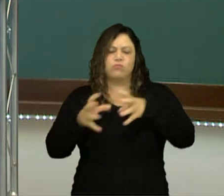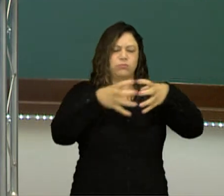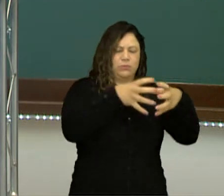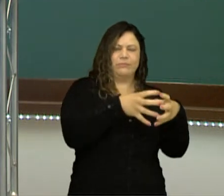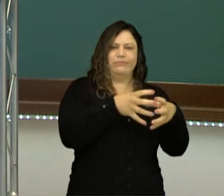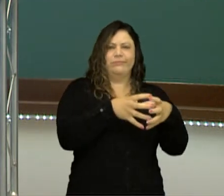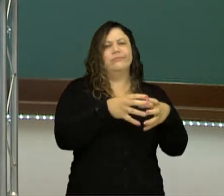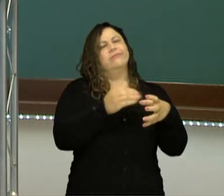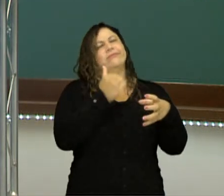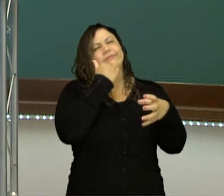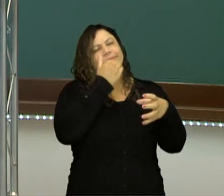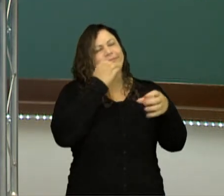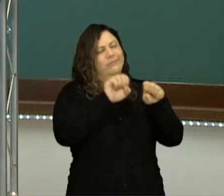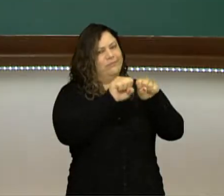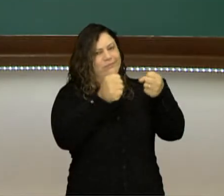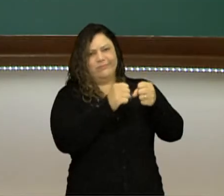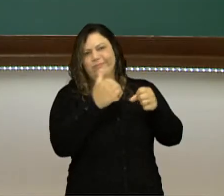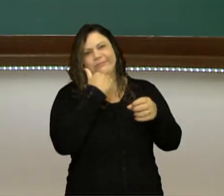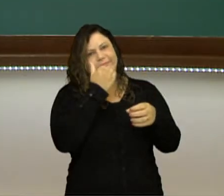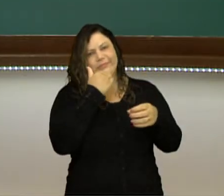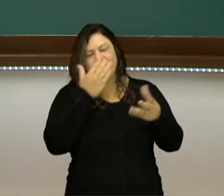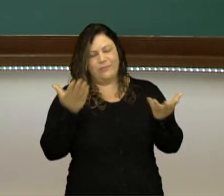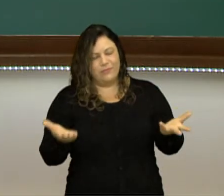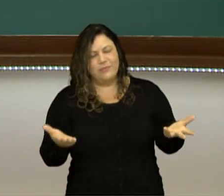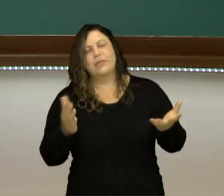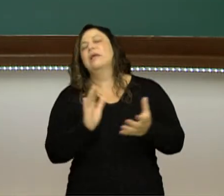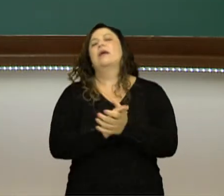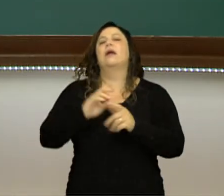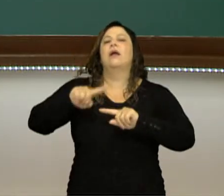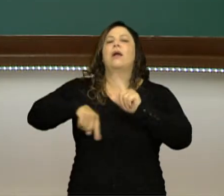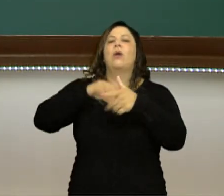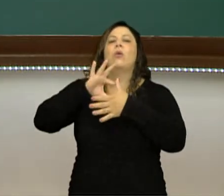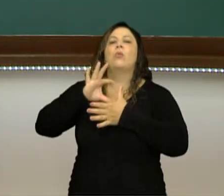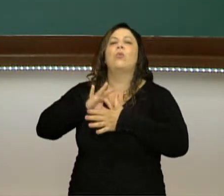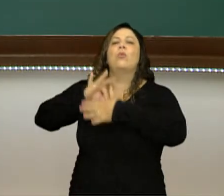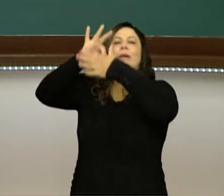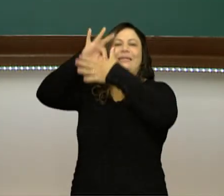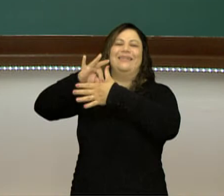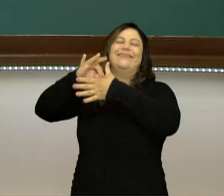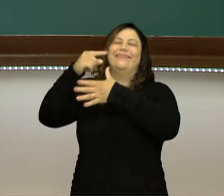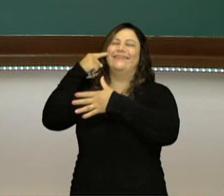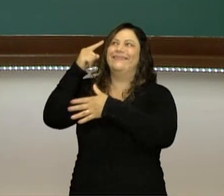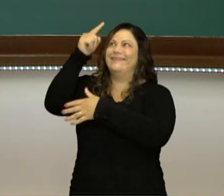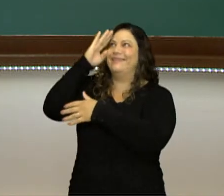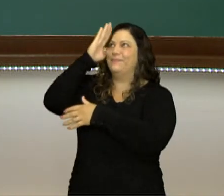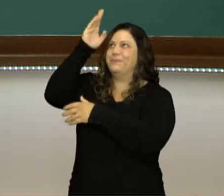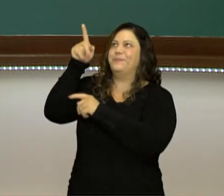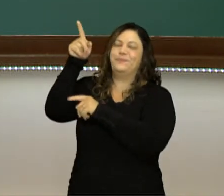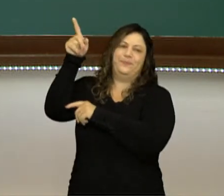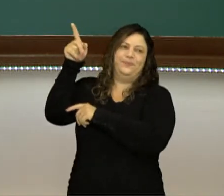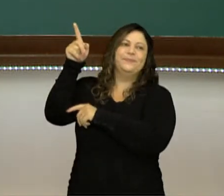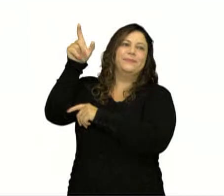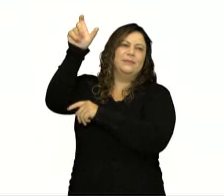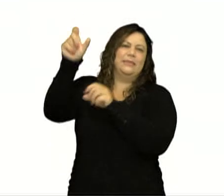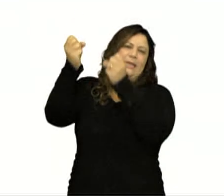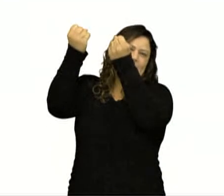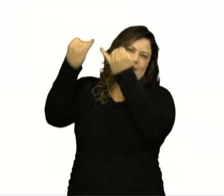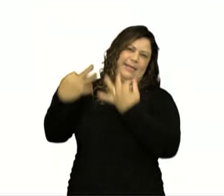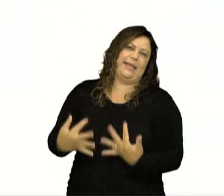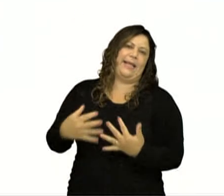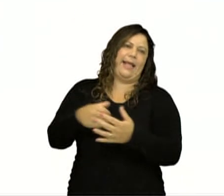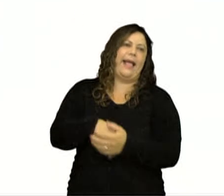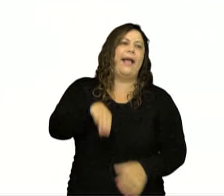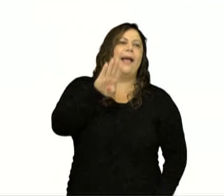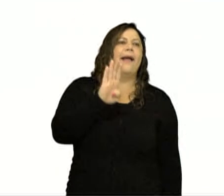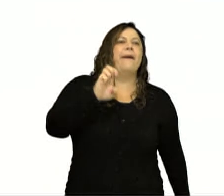esses são mais fios de quebrar. E vamos falar, obviamente, do grande líder do fascismo italiano, que eu trago aqui uma descrição para vocês. Benito